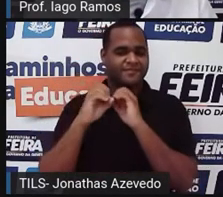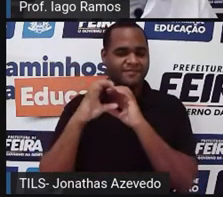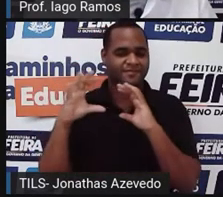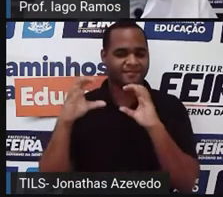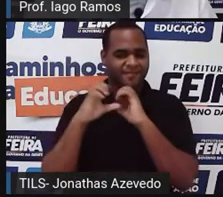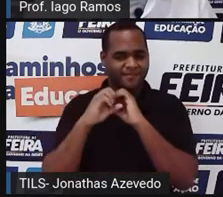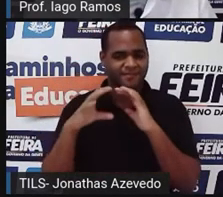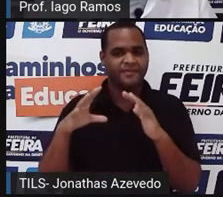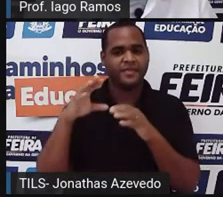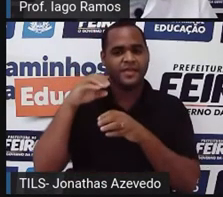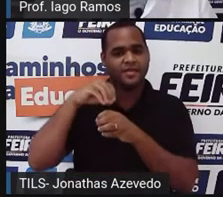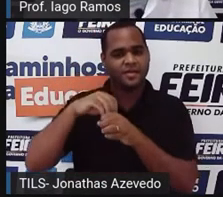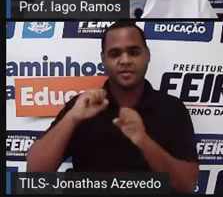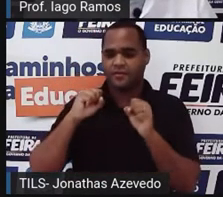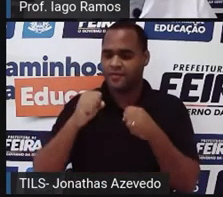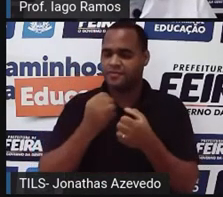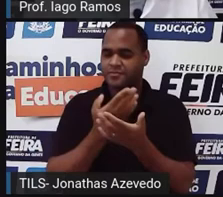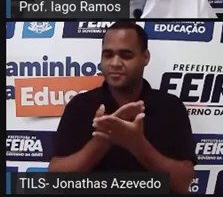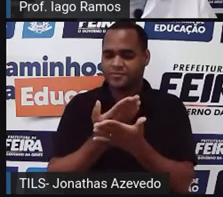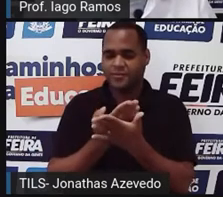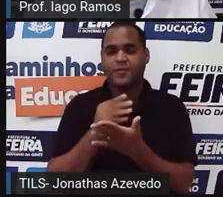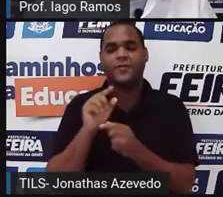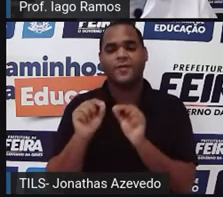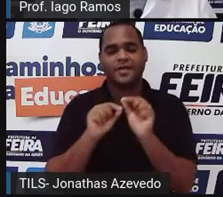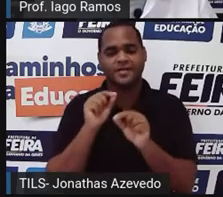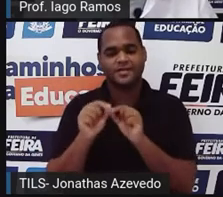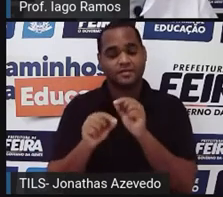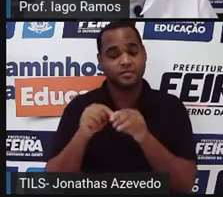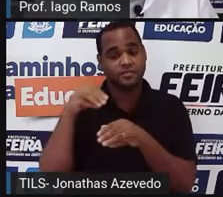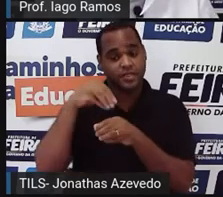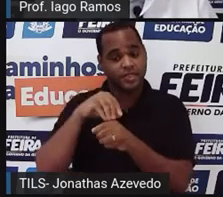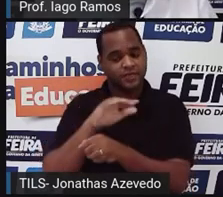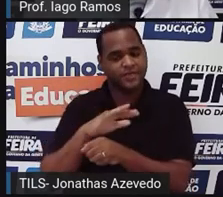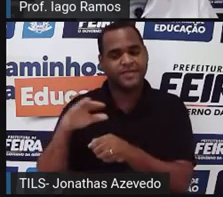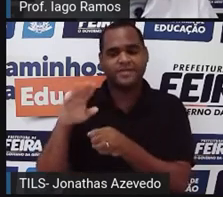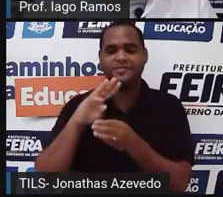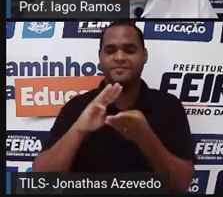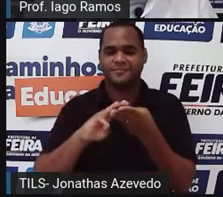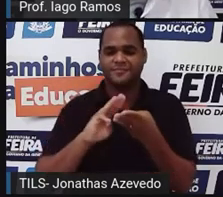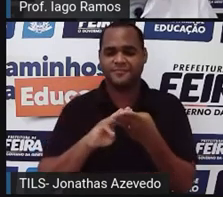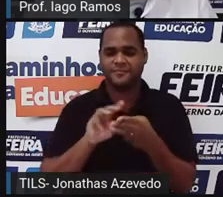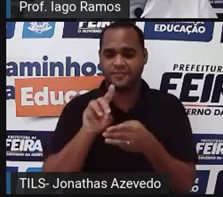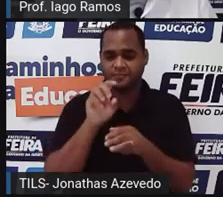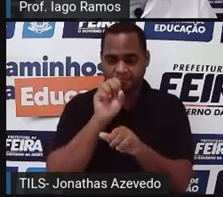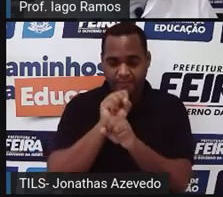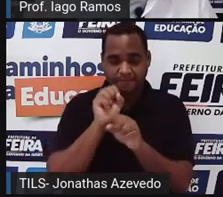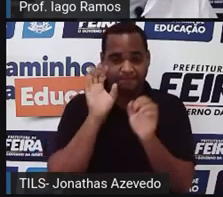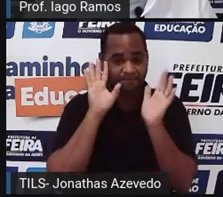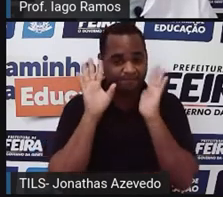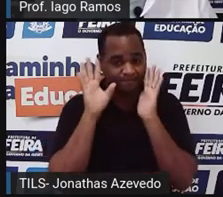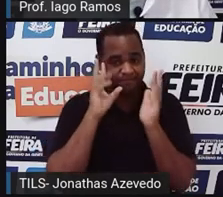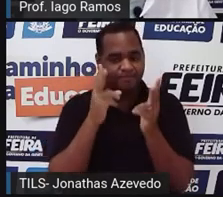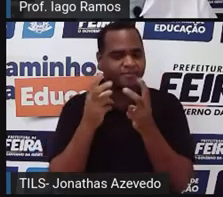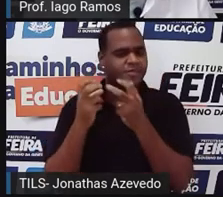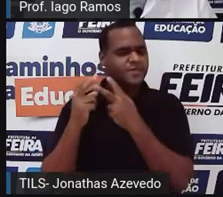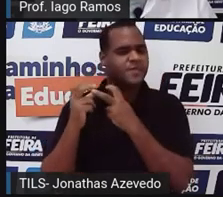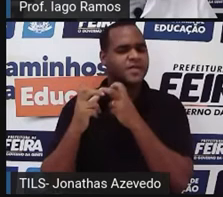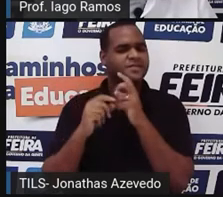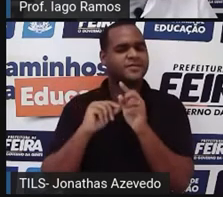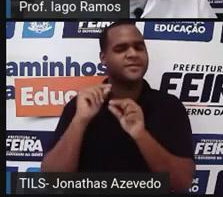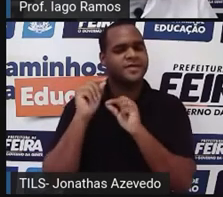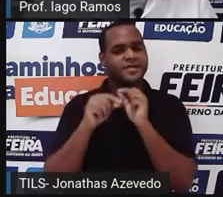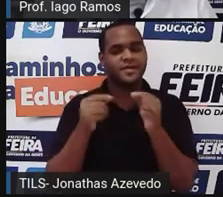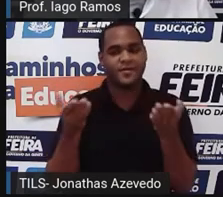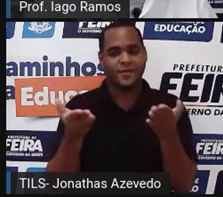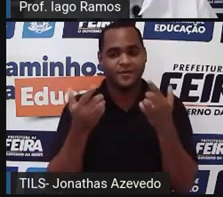né, dentro dos estudos da matemática, tá? Se você parar para observar direitinho e olhar aí